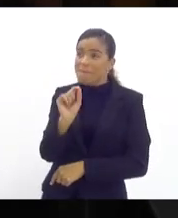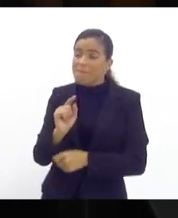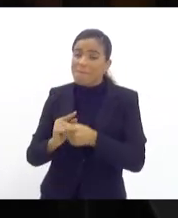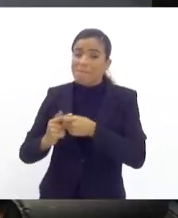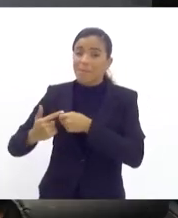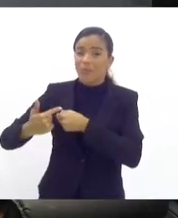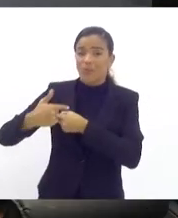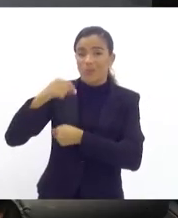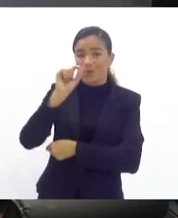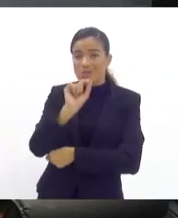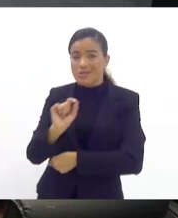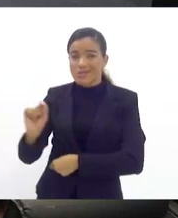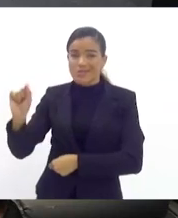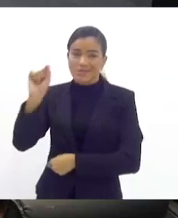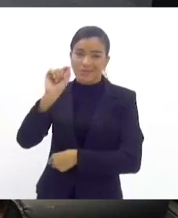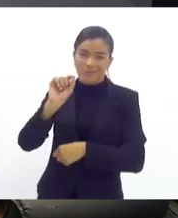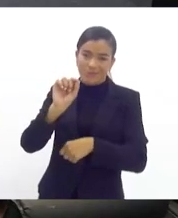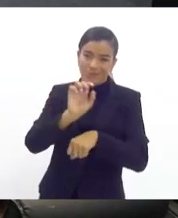obrigado, Sr. Presidente.